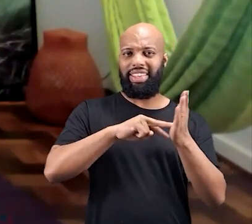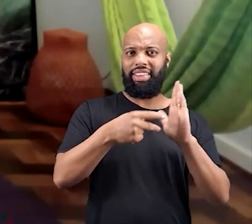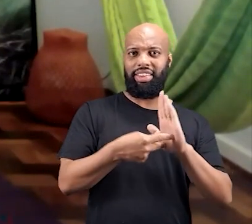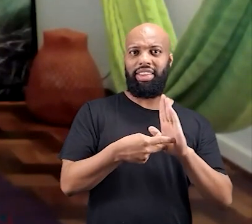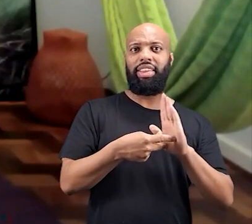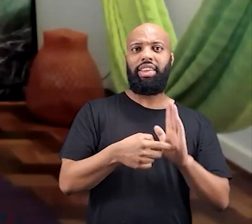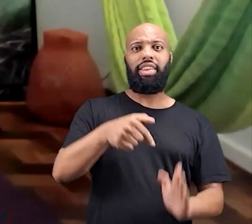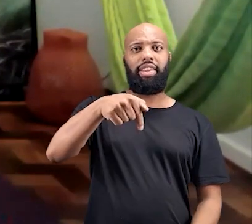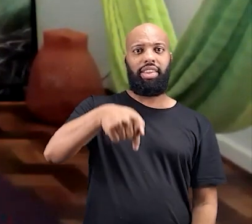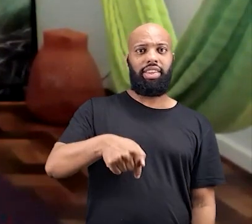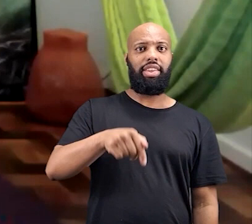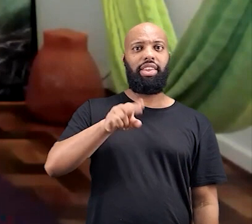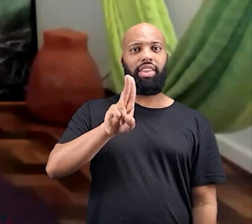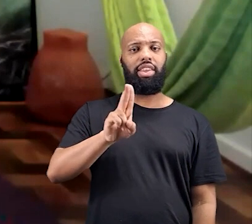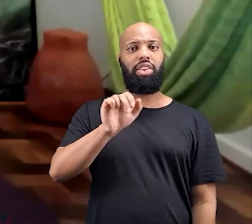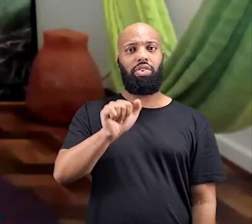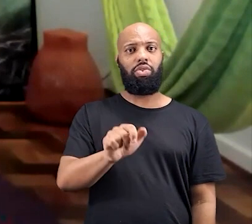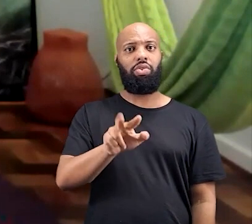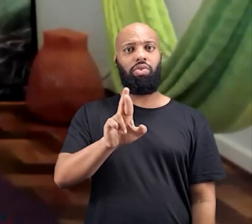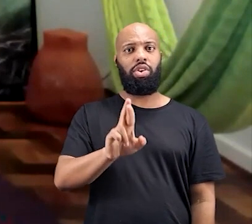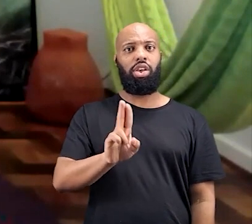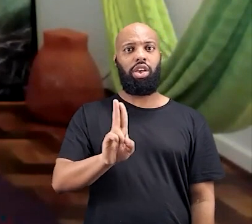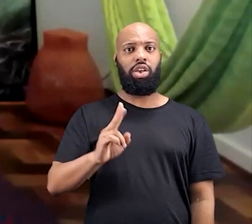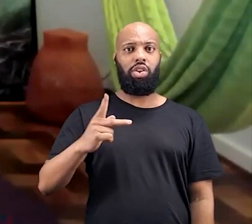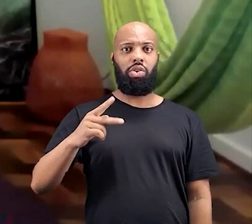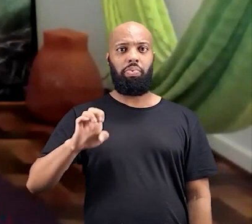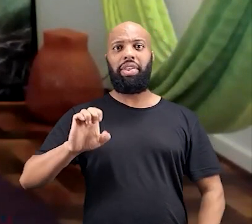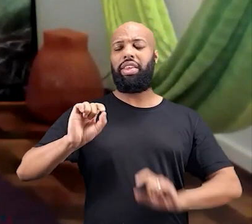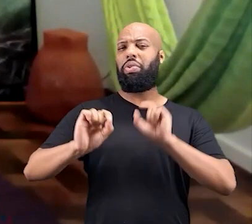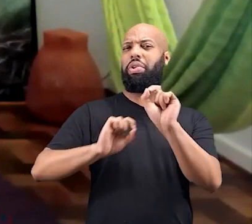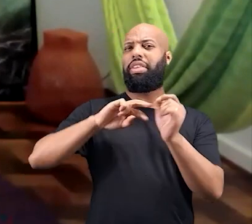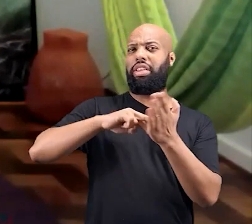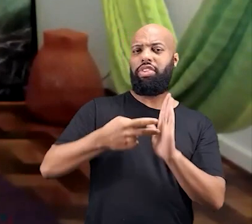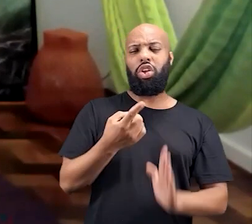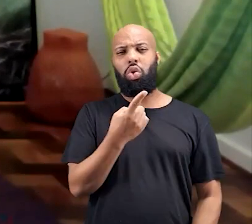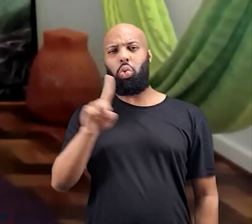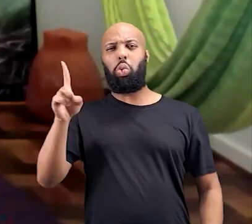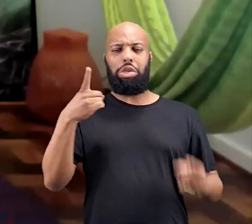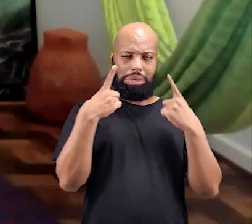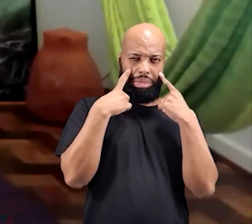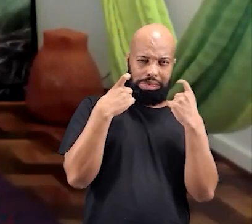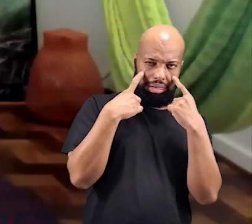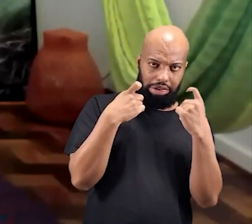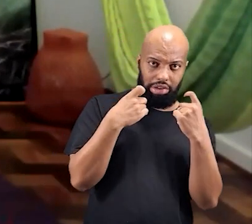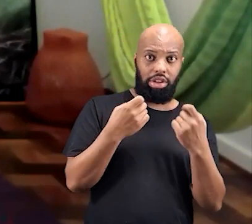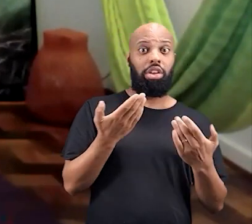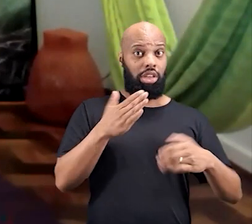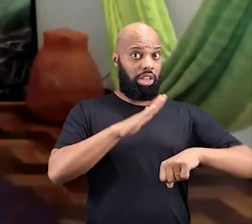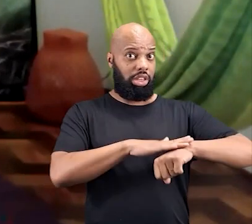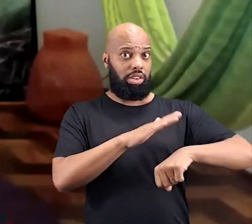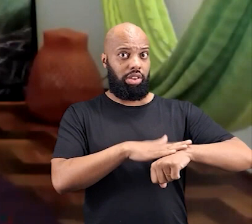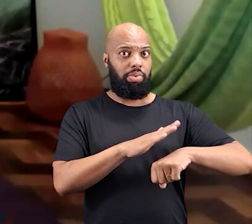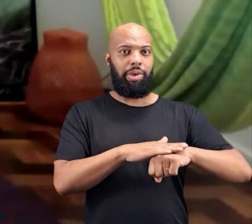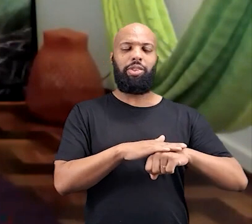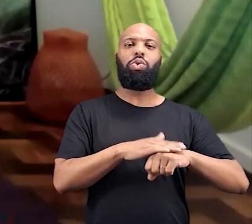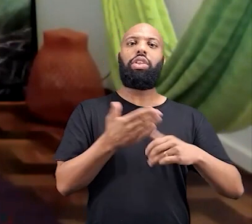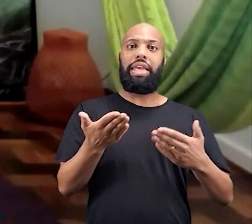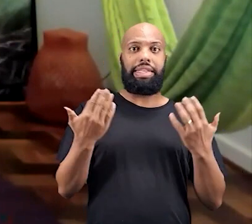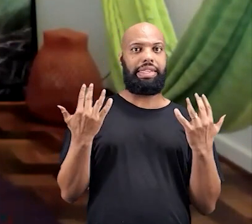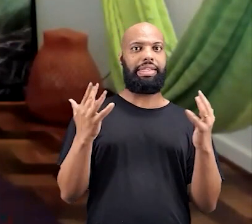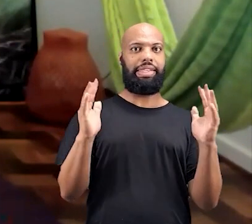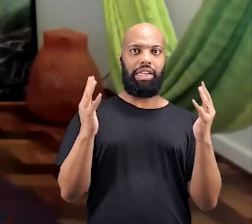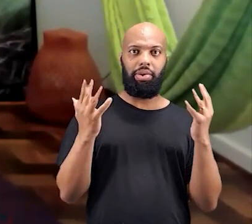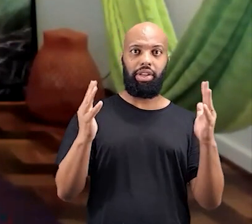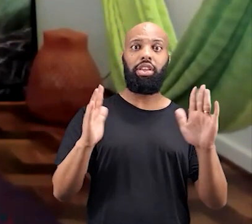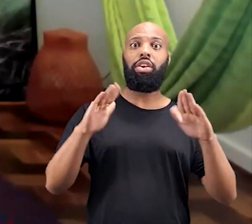significado do que significa Quarupi, Quarupi, para eles, pode ser chamado como o último choro. Nesse